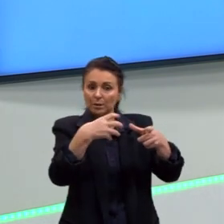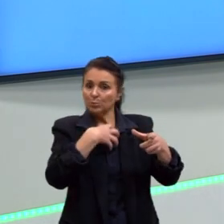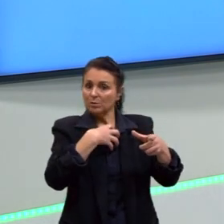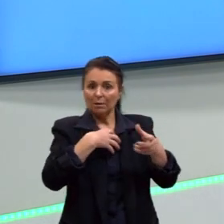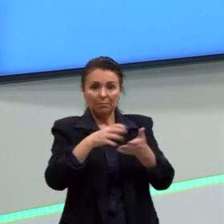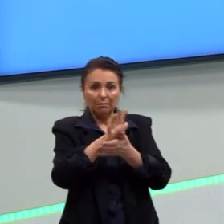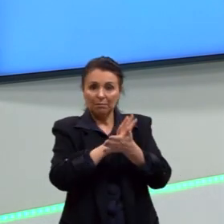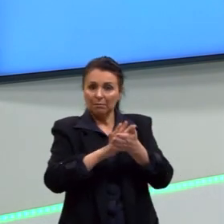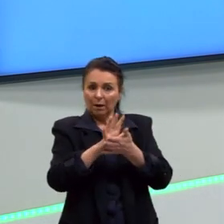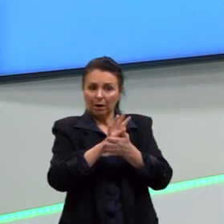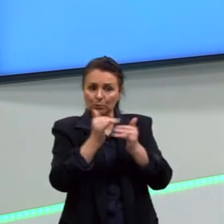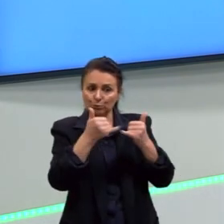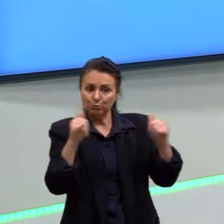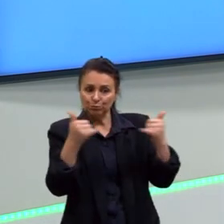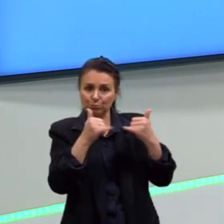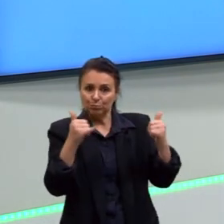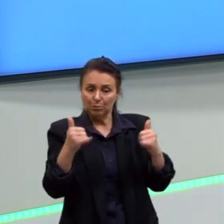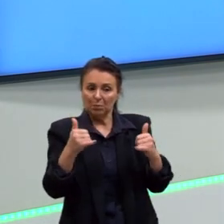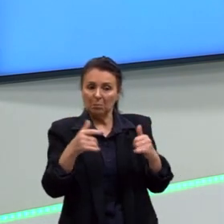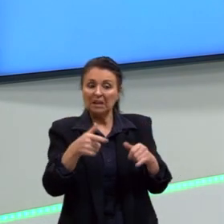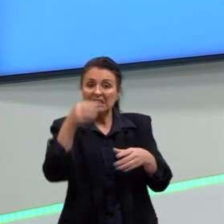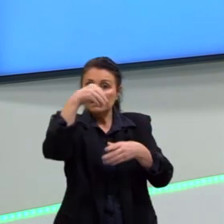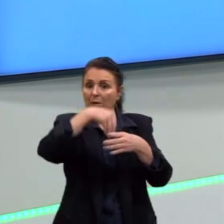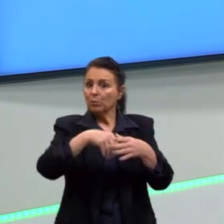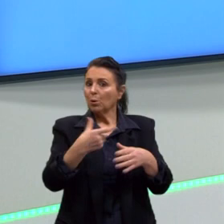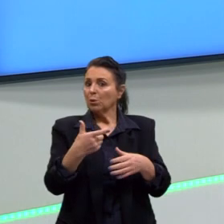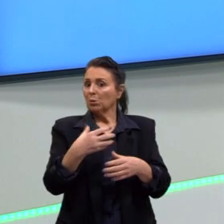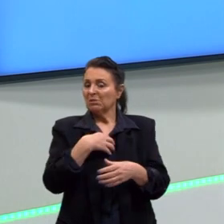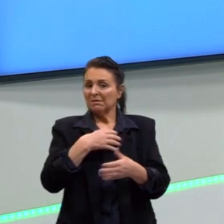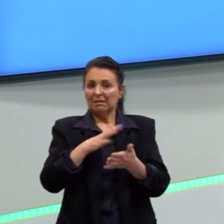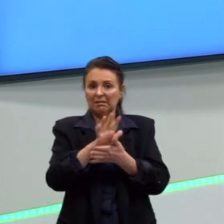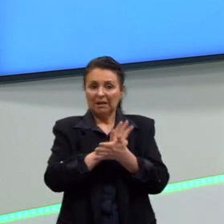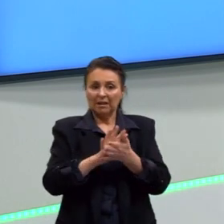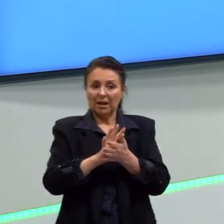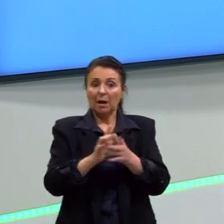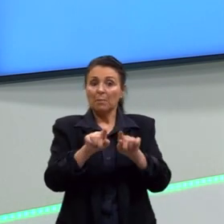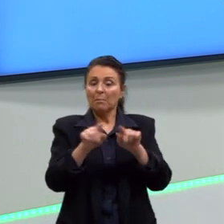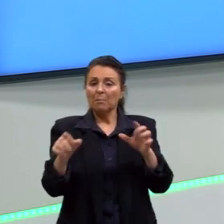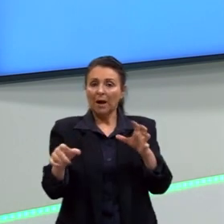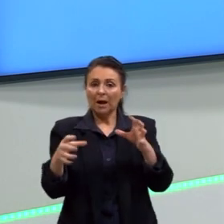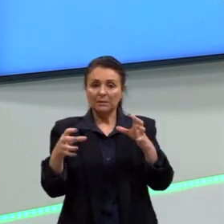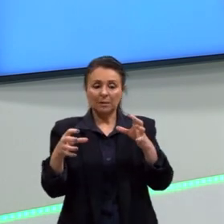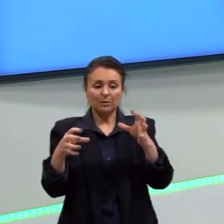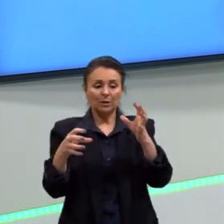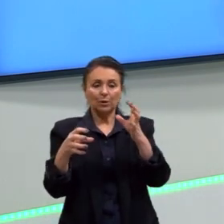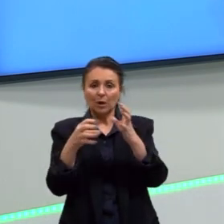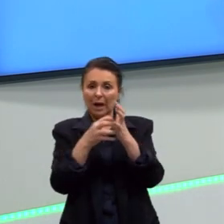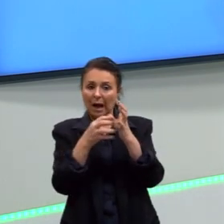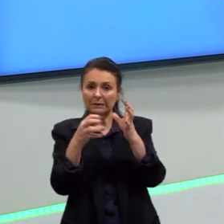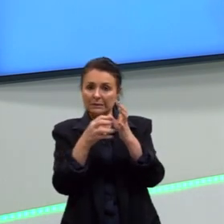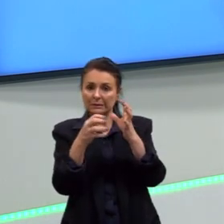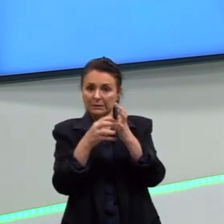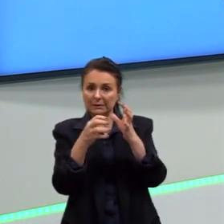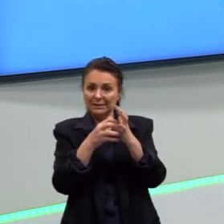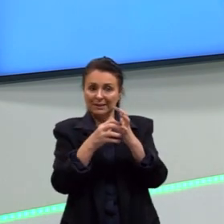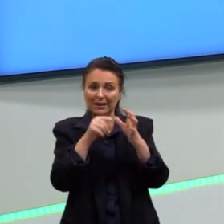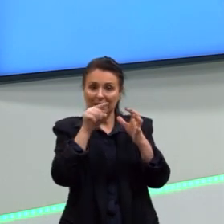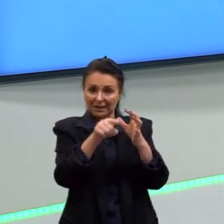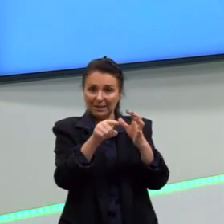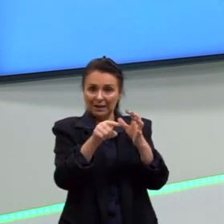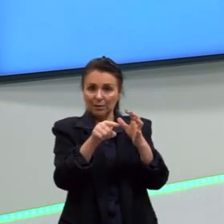da gaiola tranquilo. Mas se alguém viesse por fora e encostasse nessa gaiola,